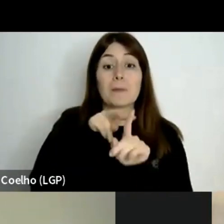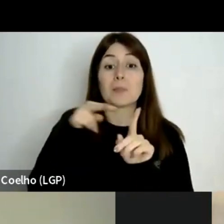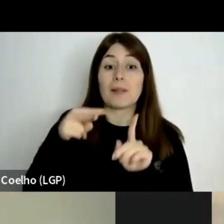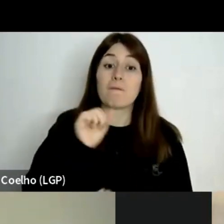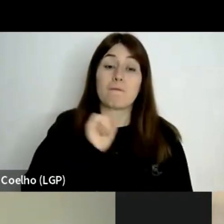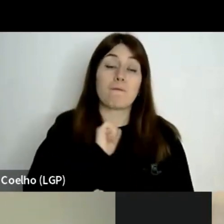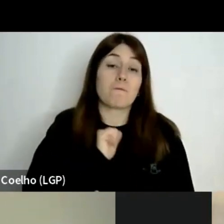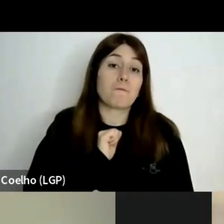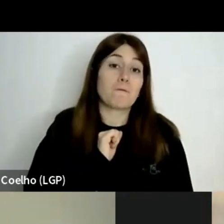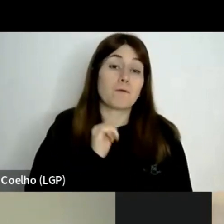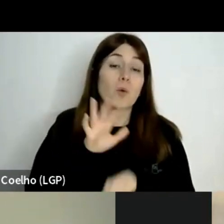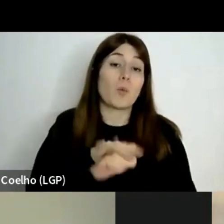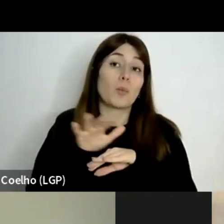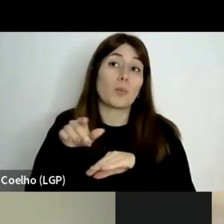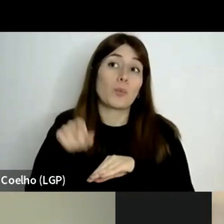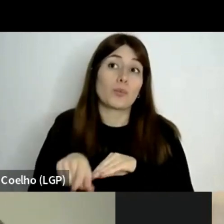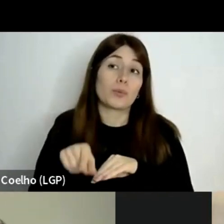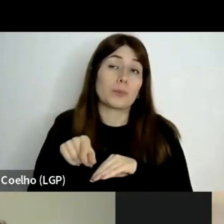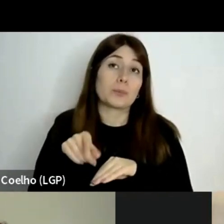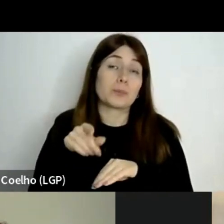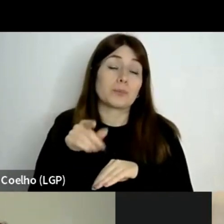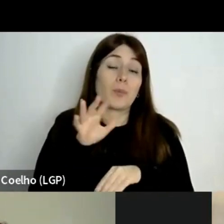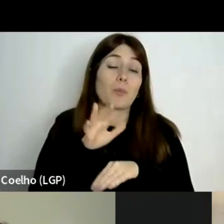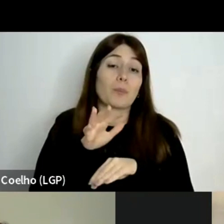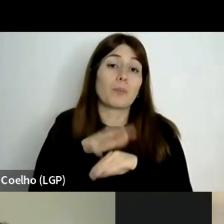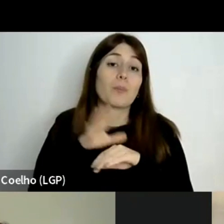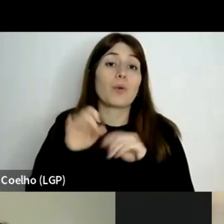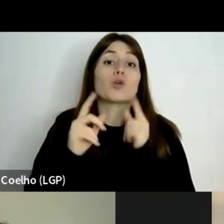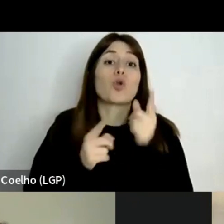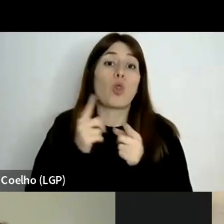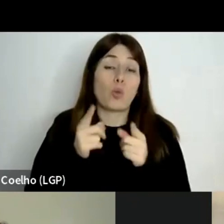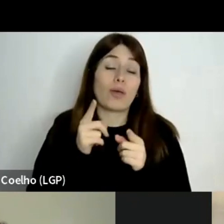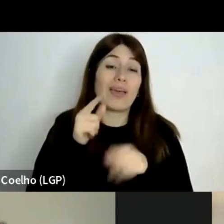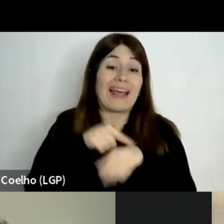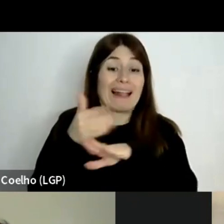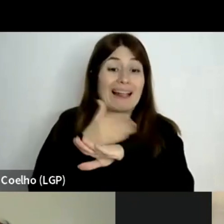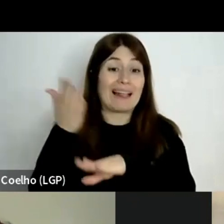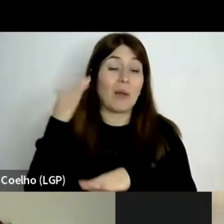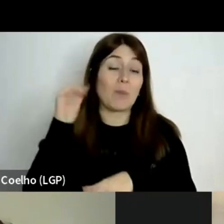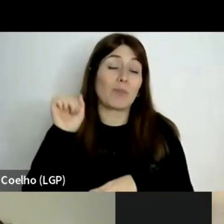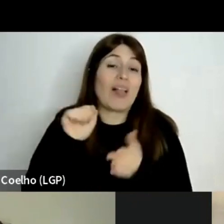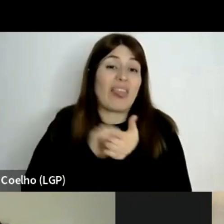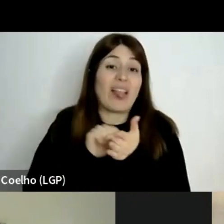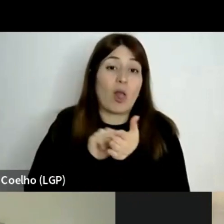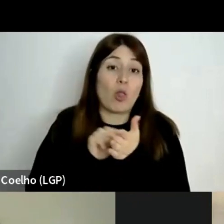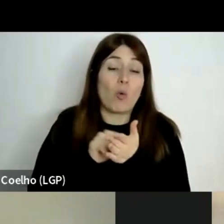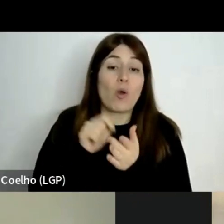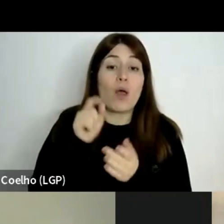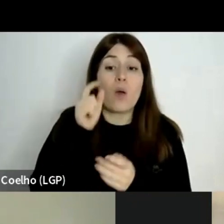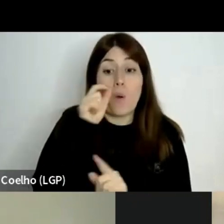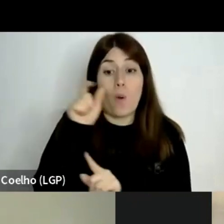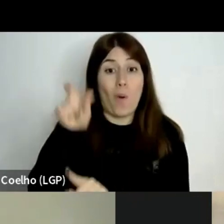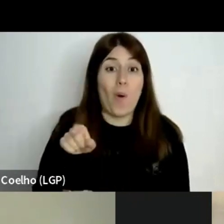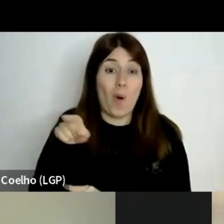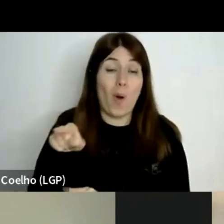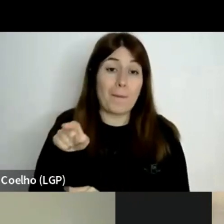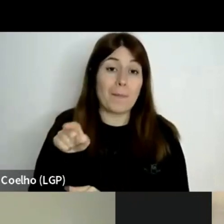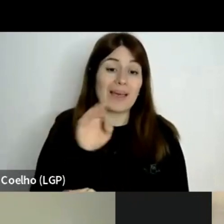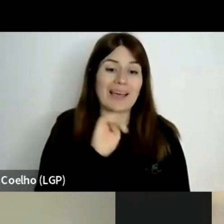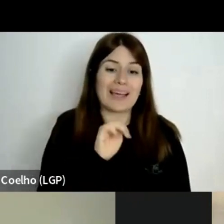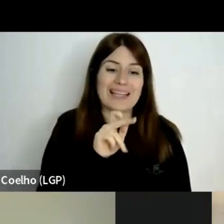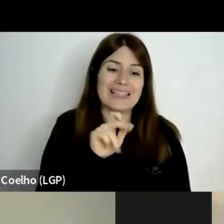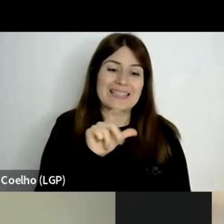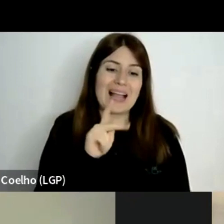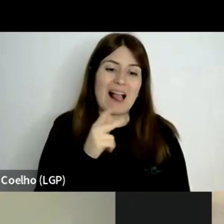em plena ditadura, Salvador Sampaio refugia-se na crítica aos aspectos